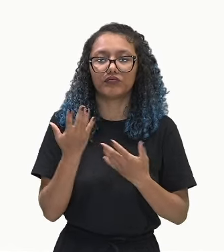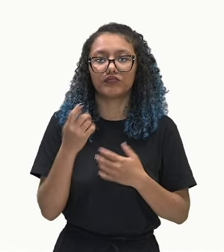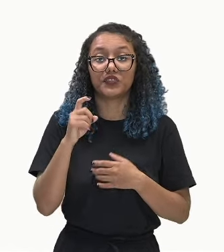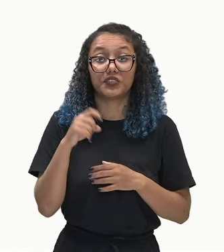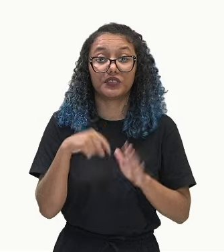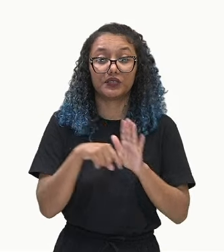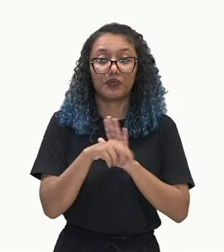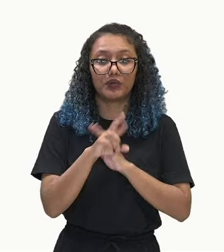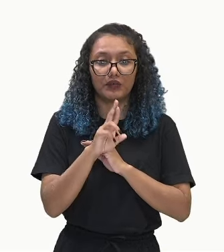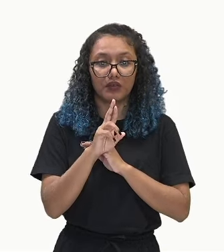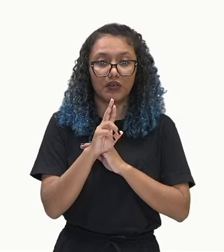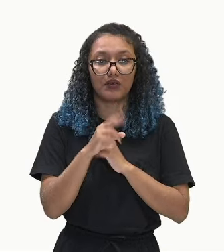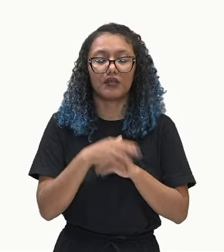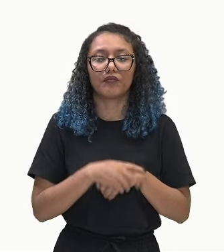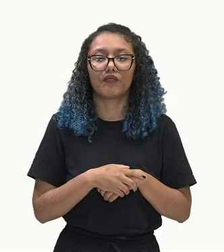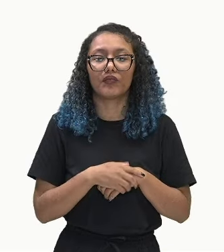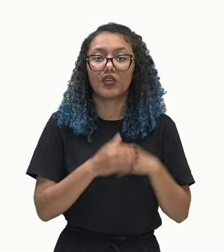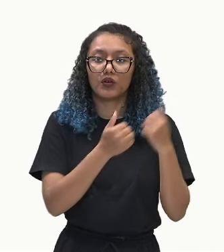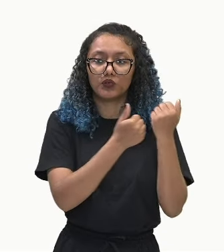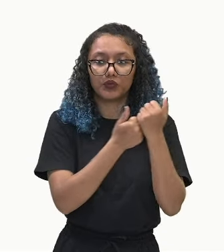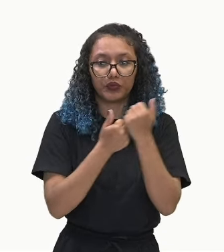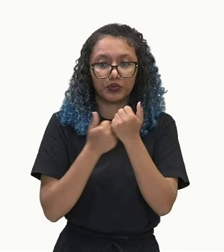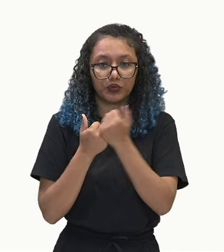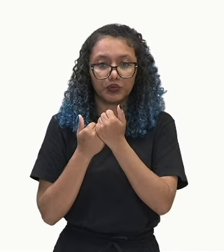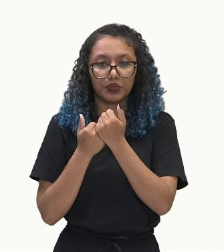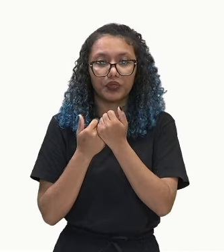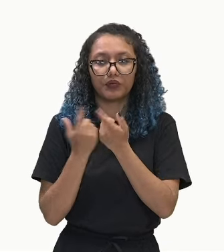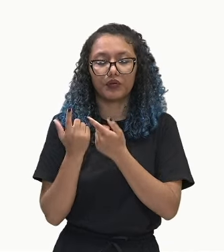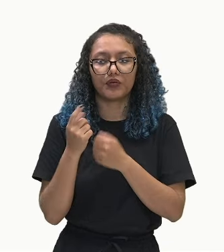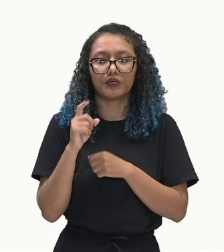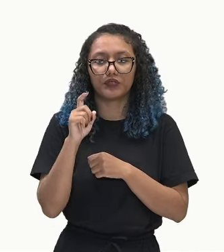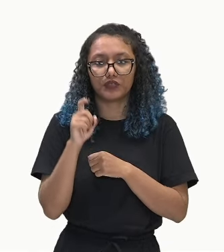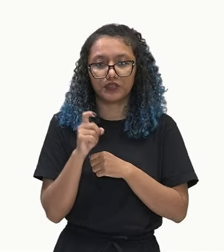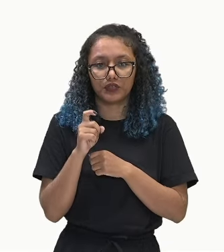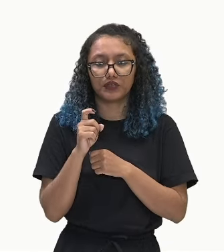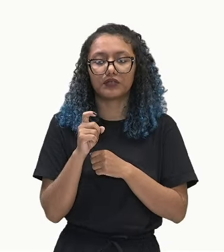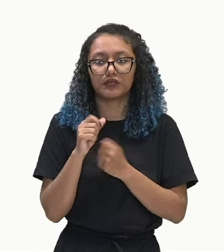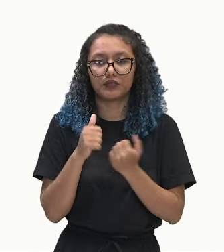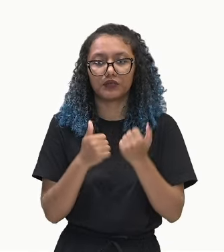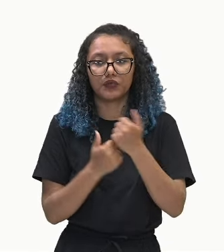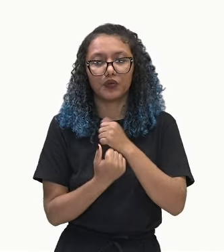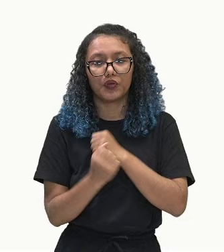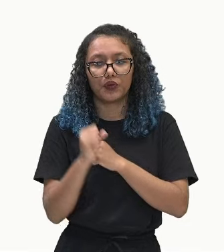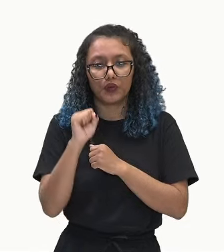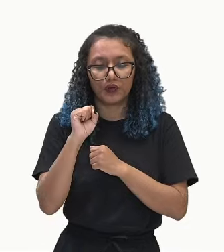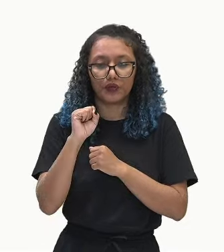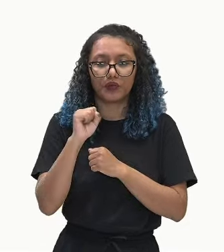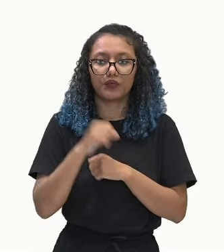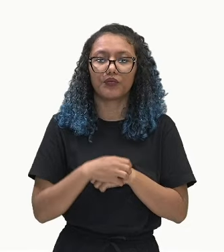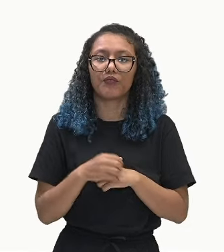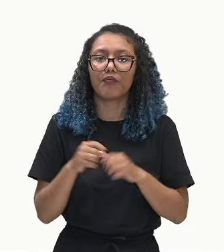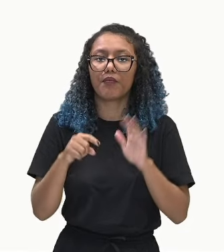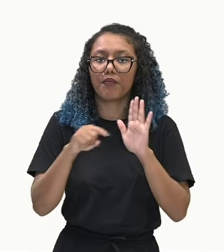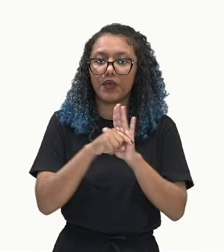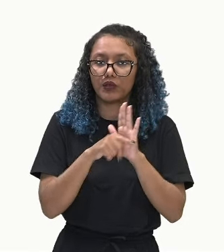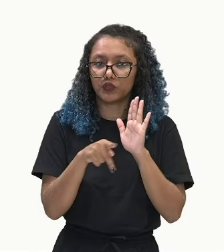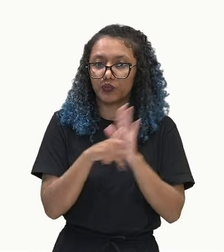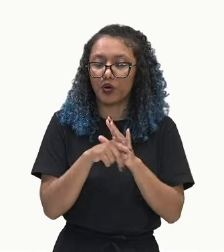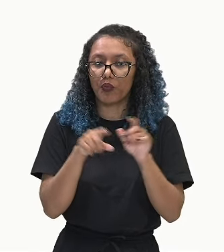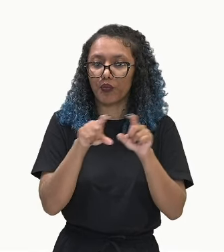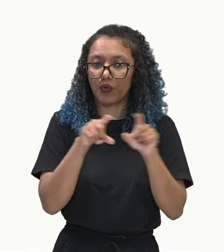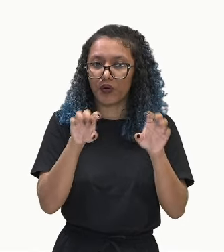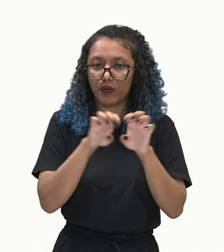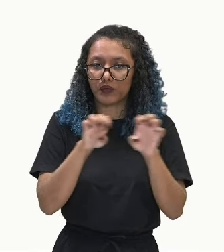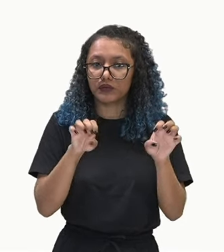x menos r, substituindo o x por 8 menos da fórmula